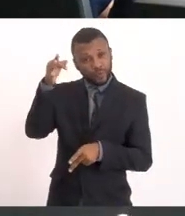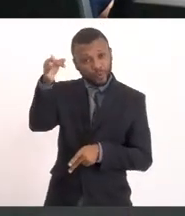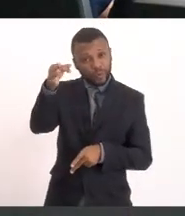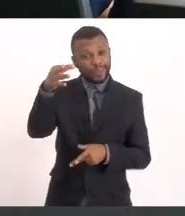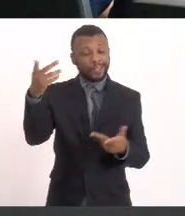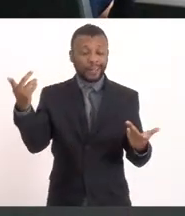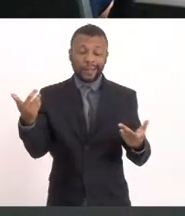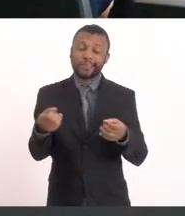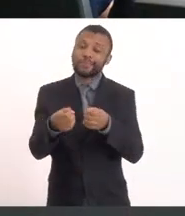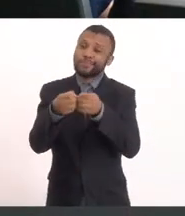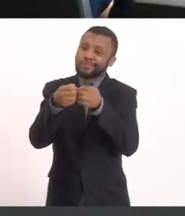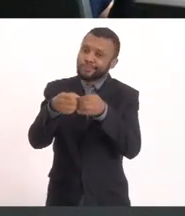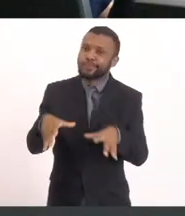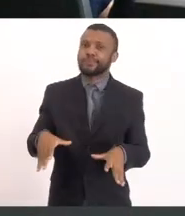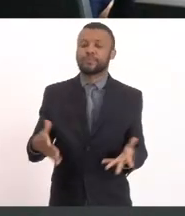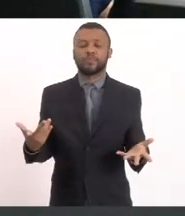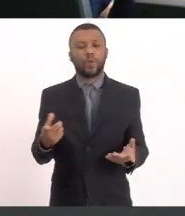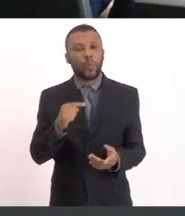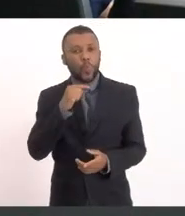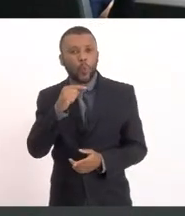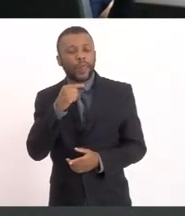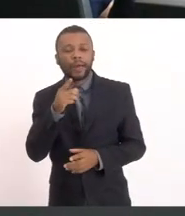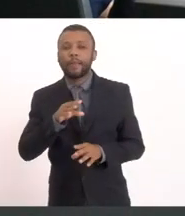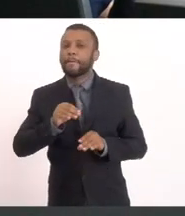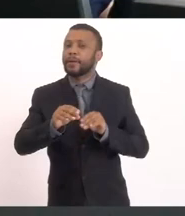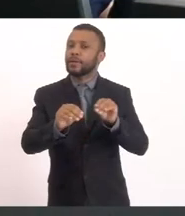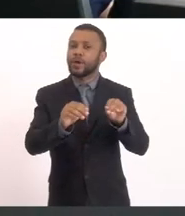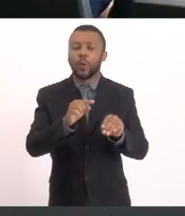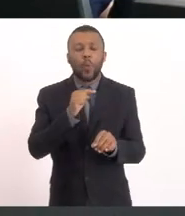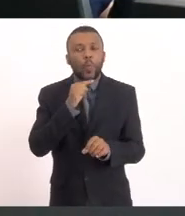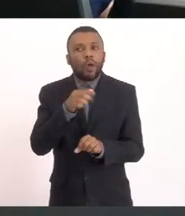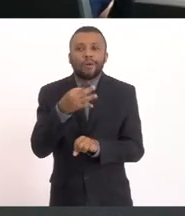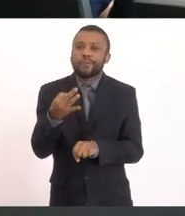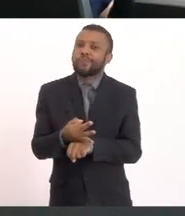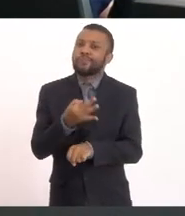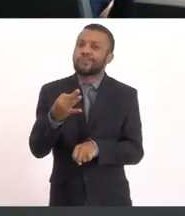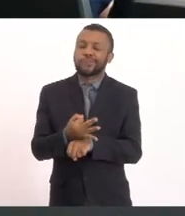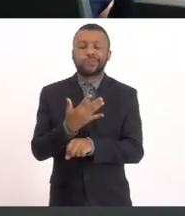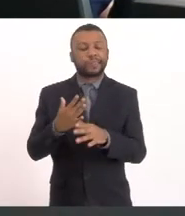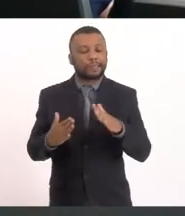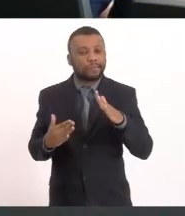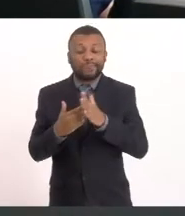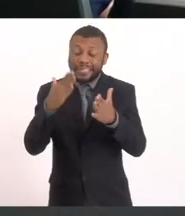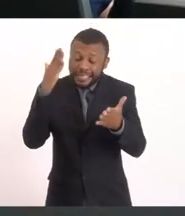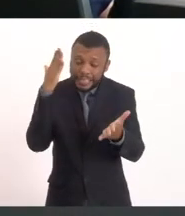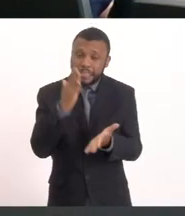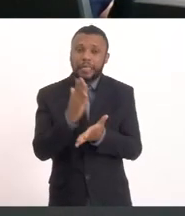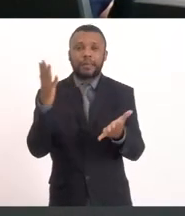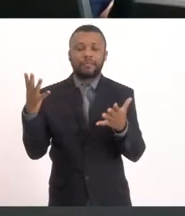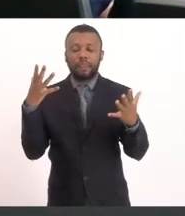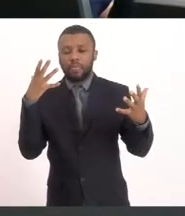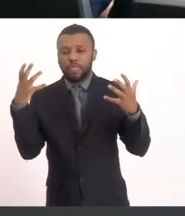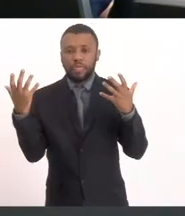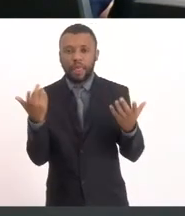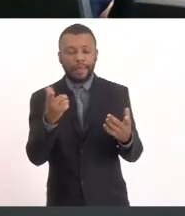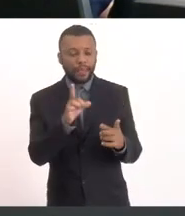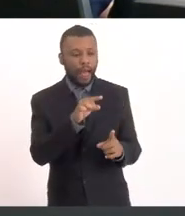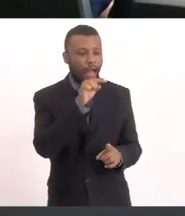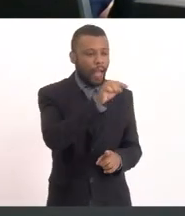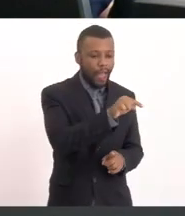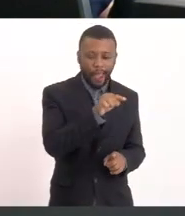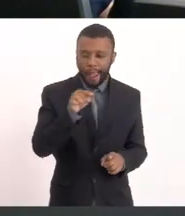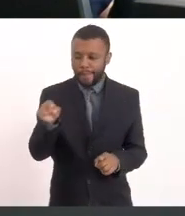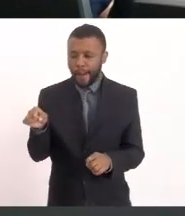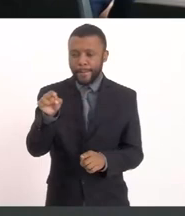sozinho Não consegue mexer Eu não aguento A gente chegou no limite De ficar esse empurra e empurra Em diversos lugares Aqui isso